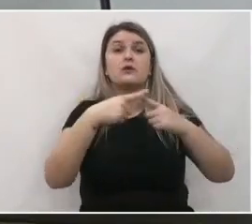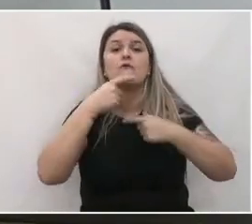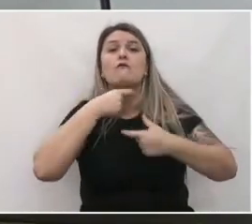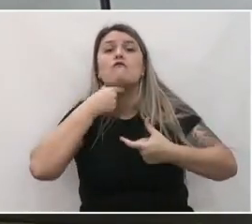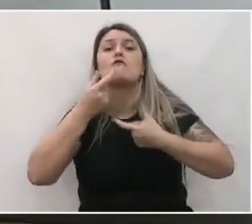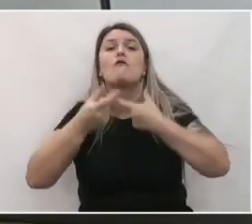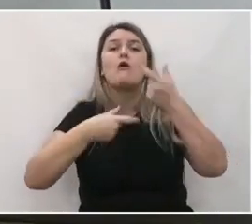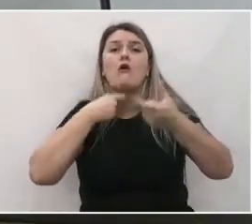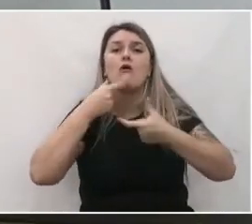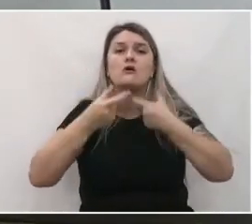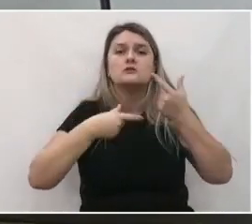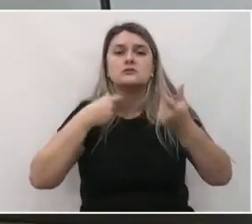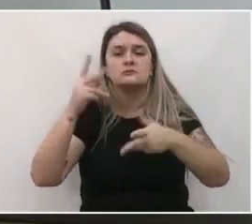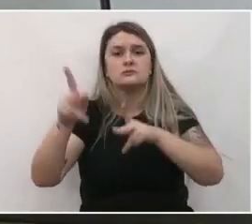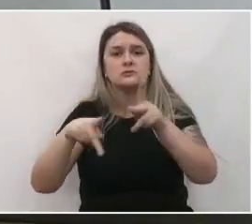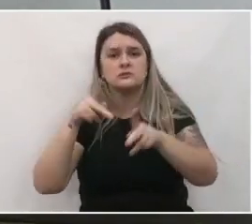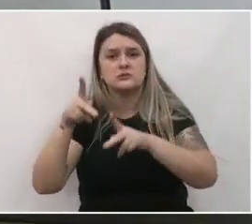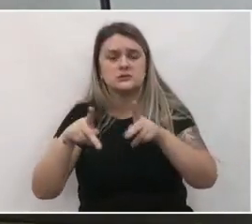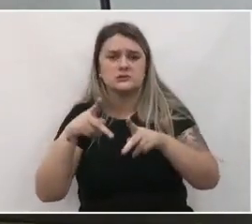população